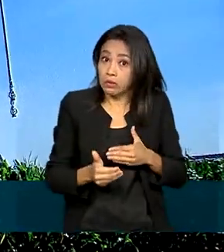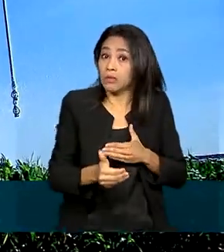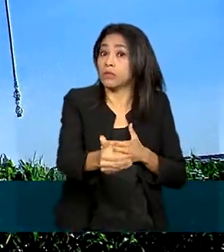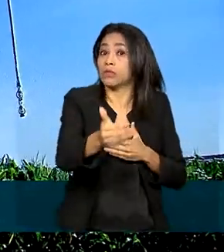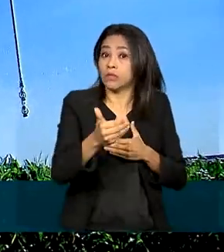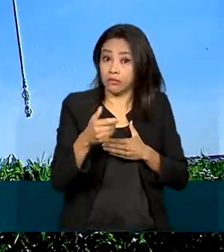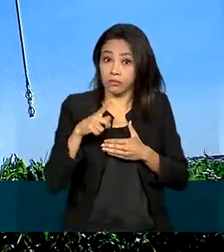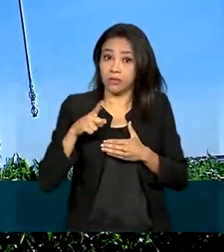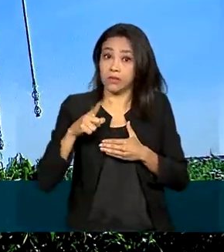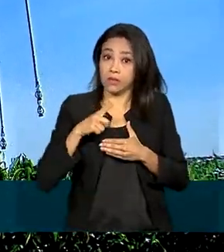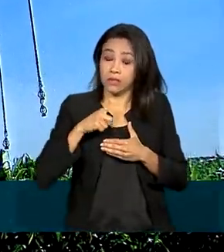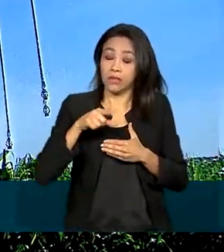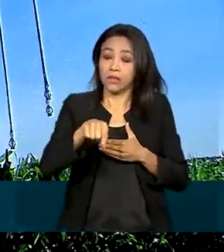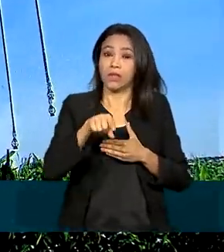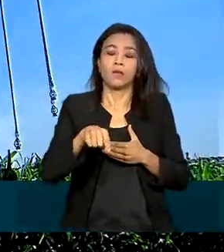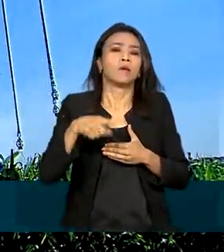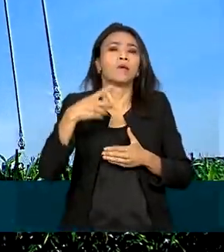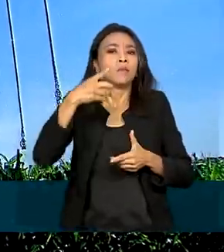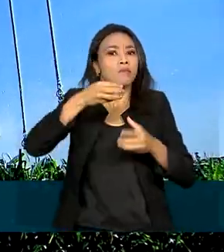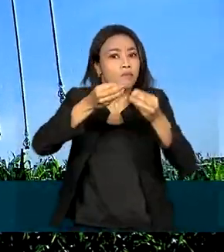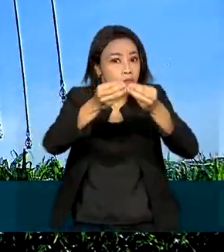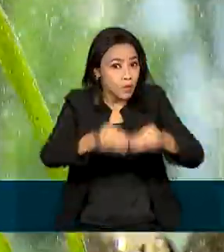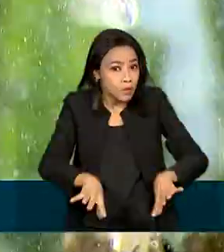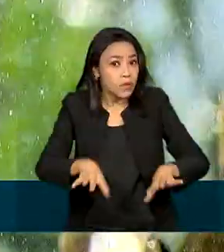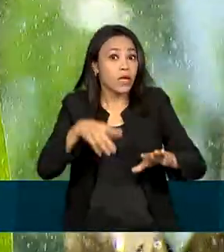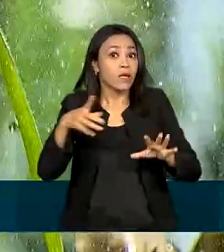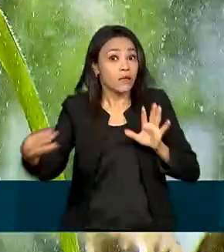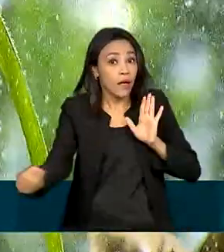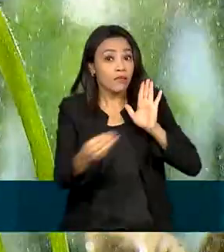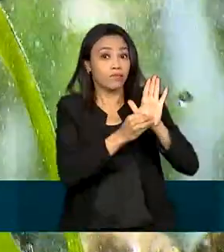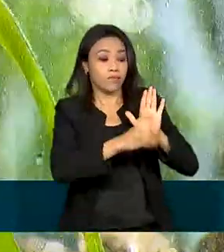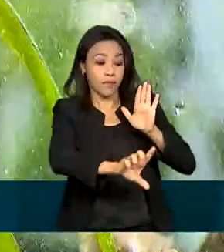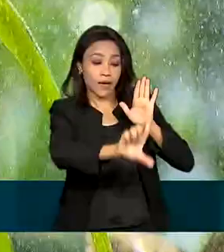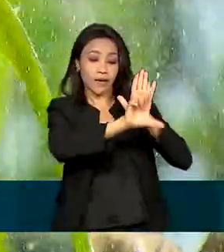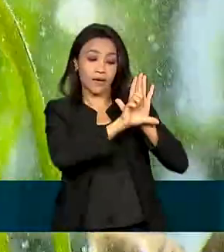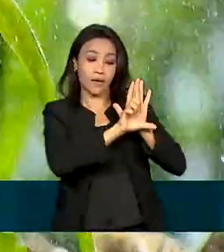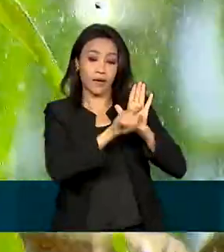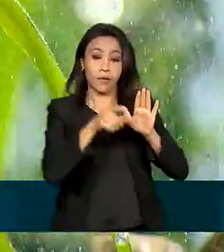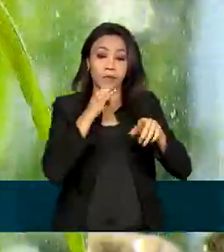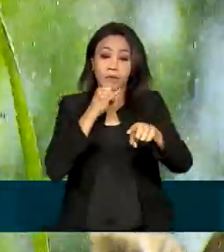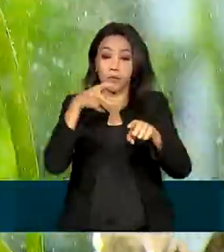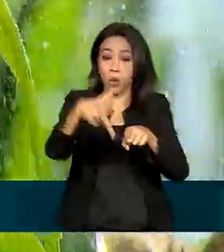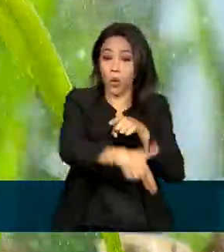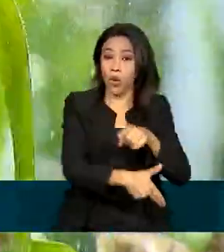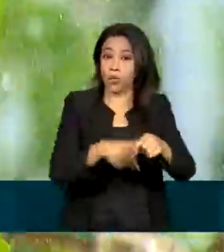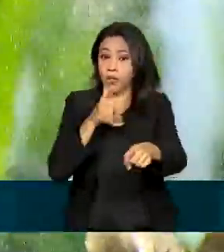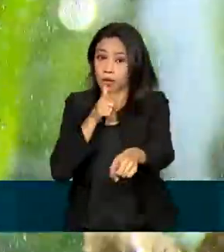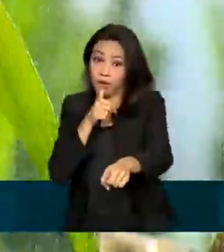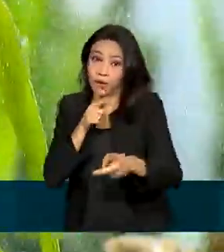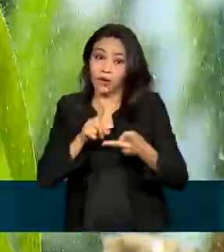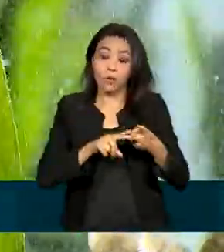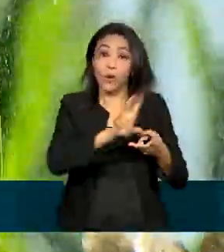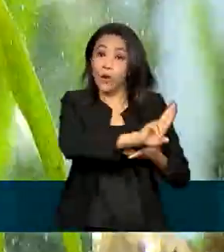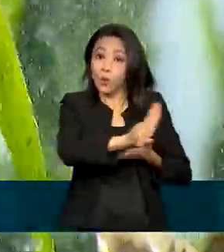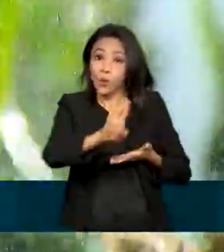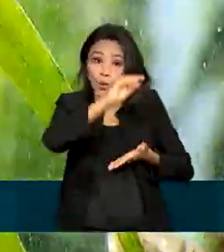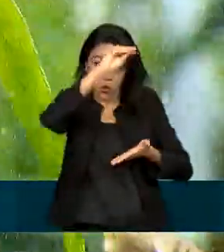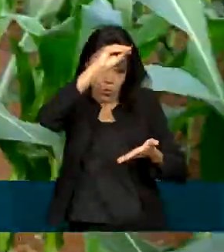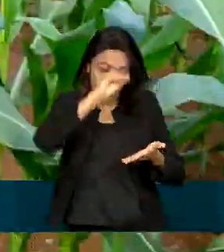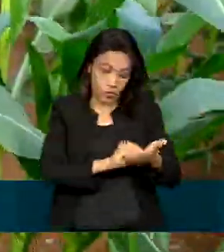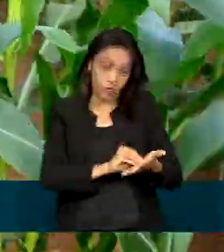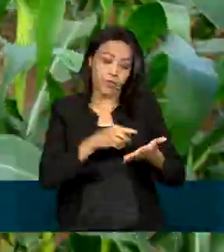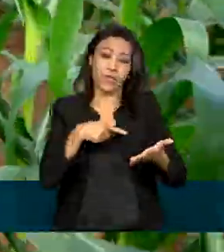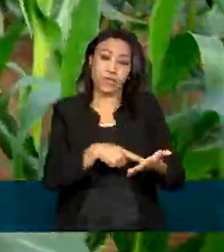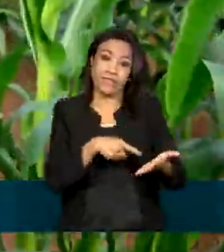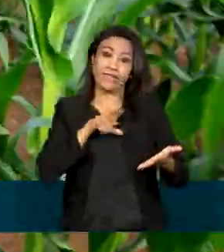previstas na Lei Nacional de Irrigação, como corte no fornecimento de água, nome incluído no cadastro